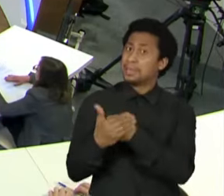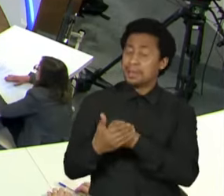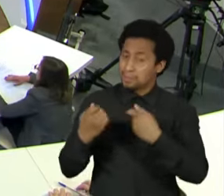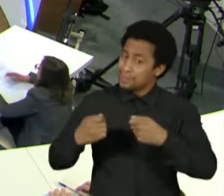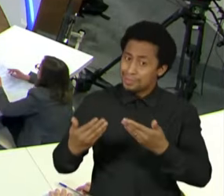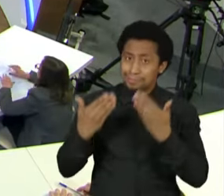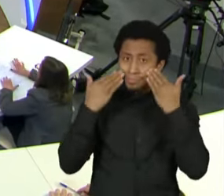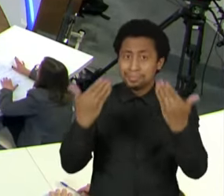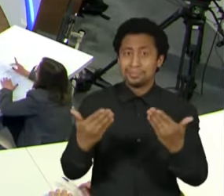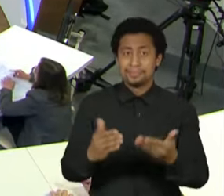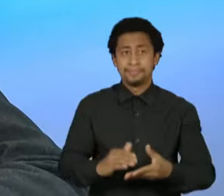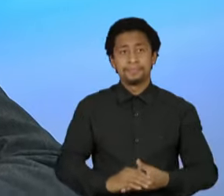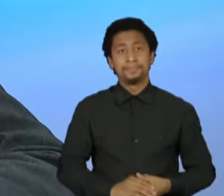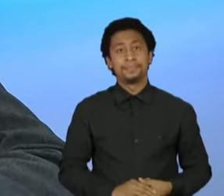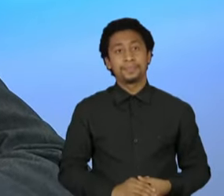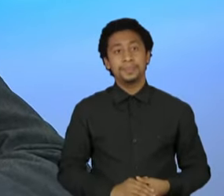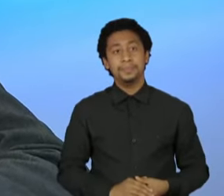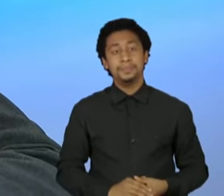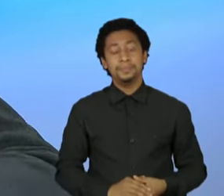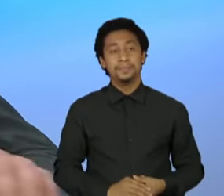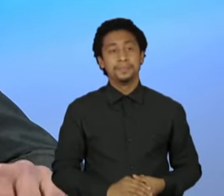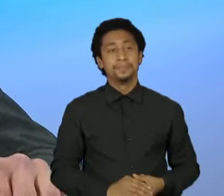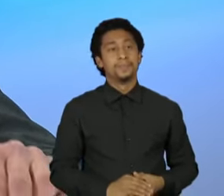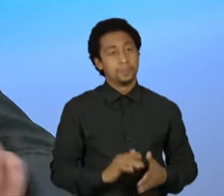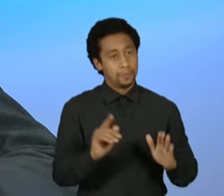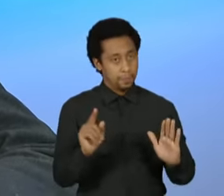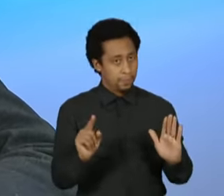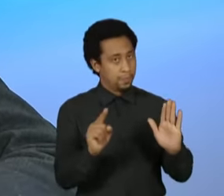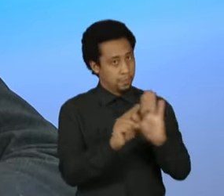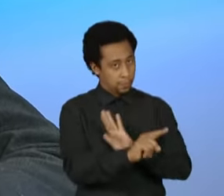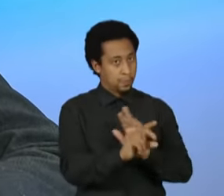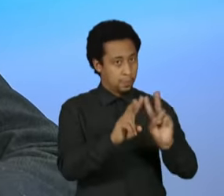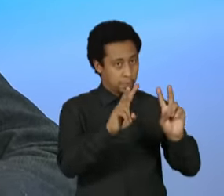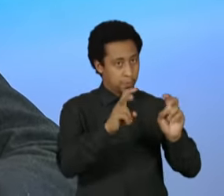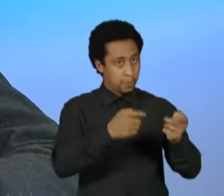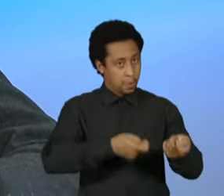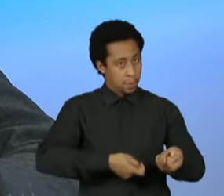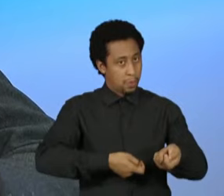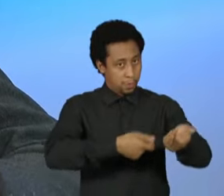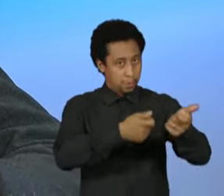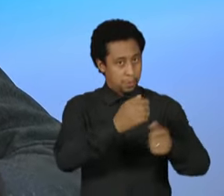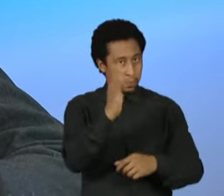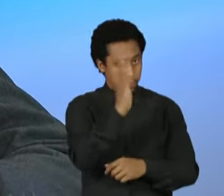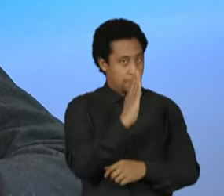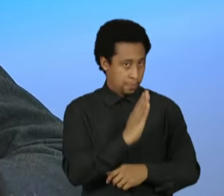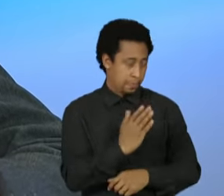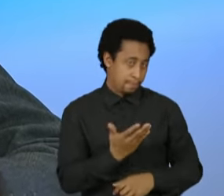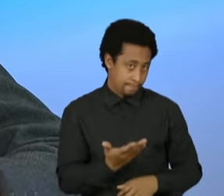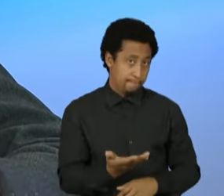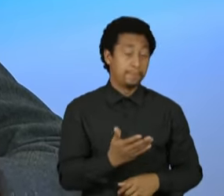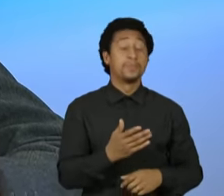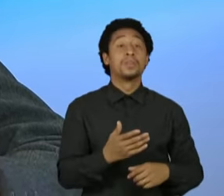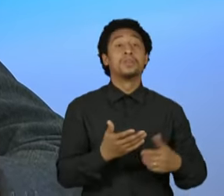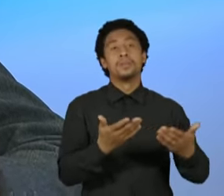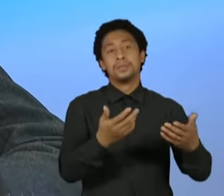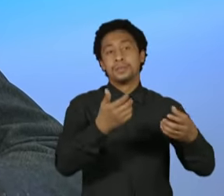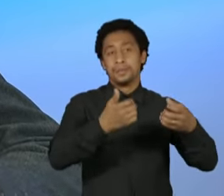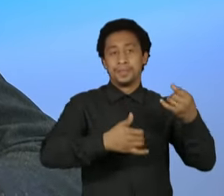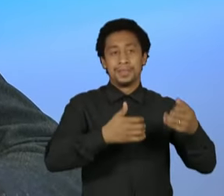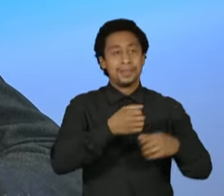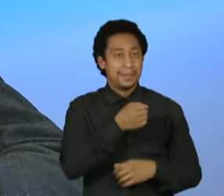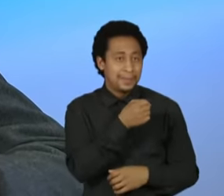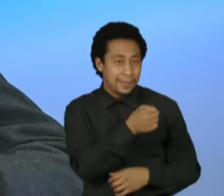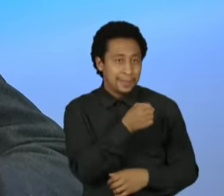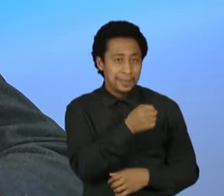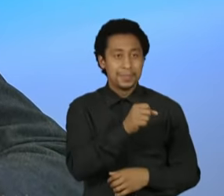Senadora, voltando um pouquinho ao começo da conversa sobre o Auxílio Brasil, a senhora disse em entrevista ao Valor que